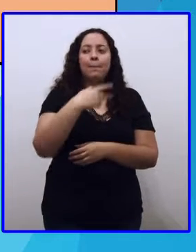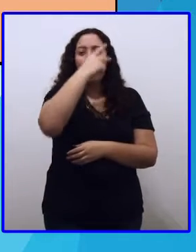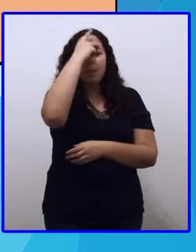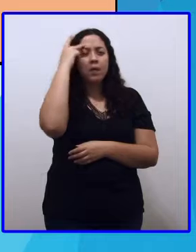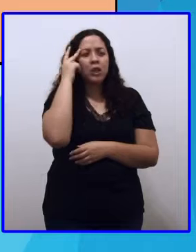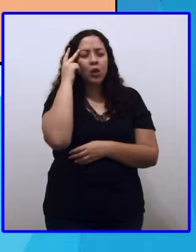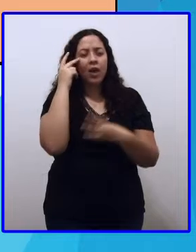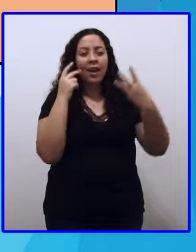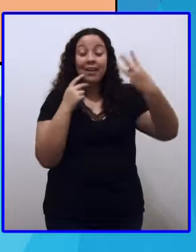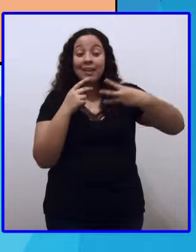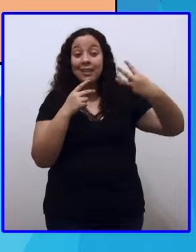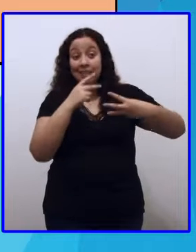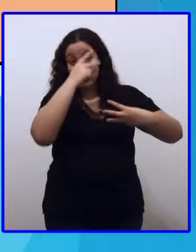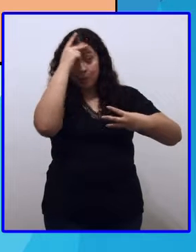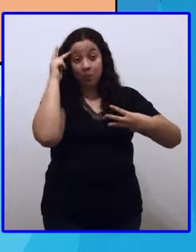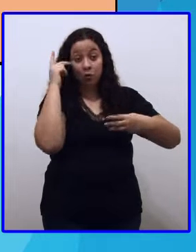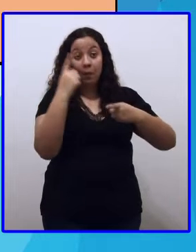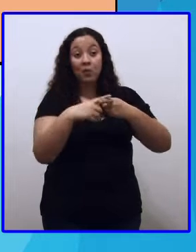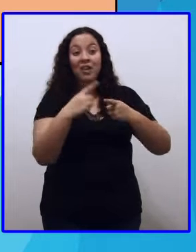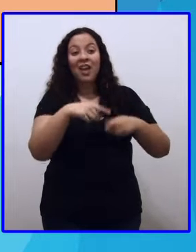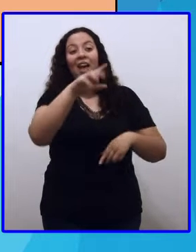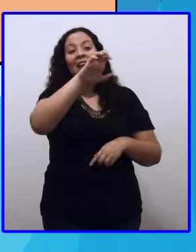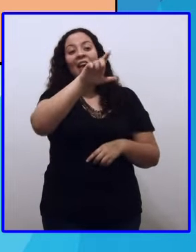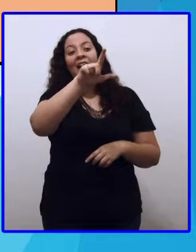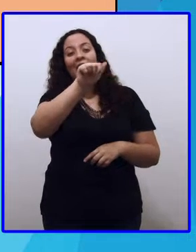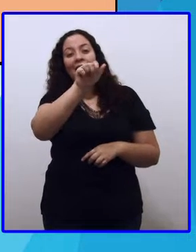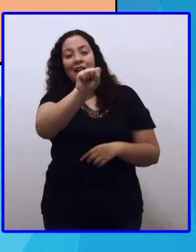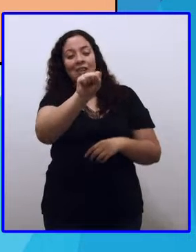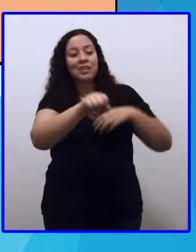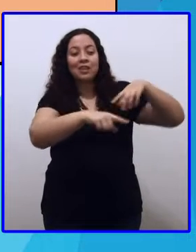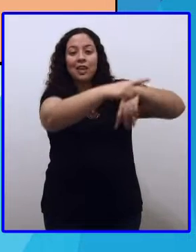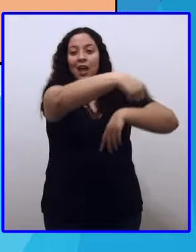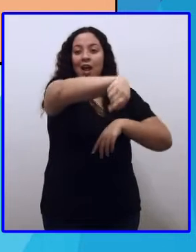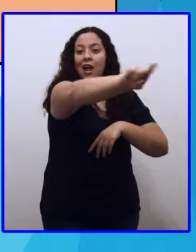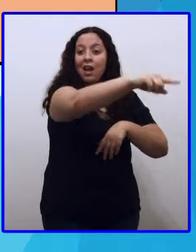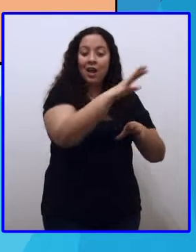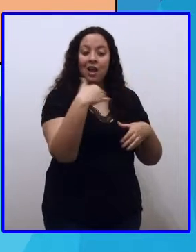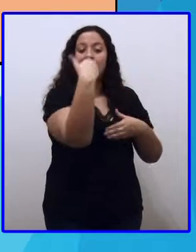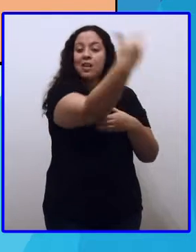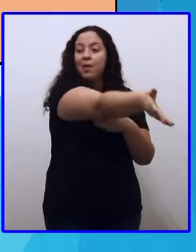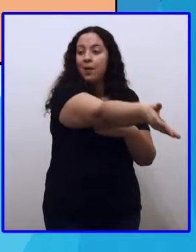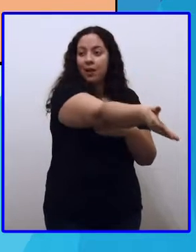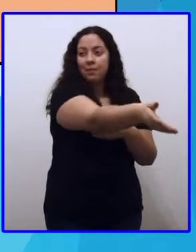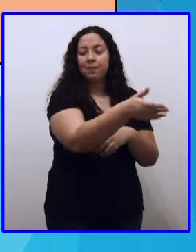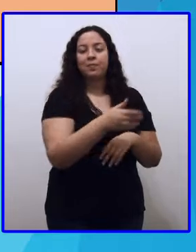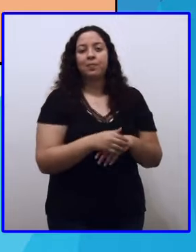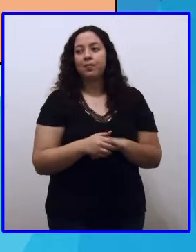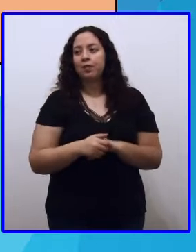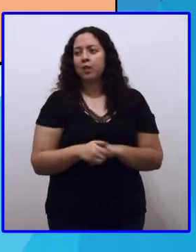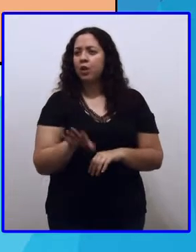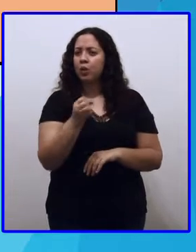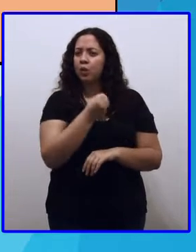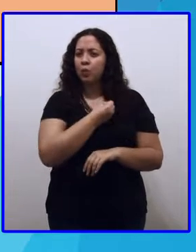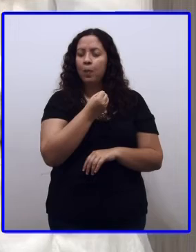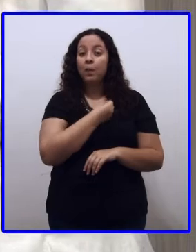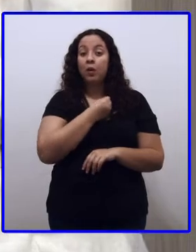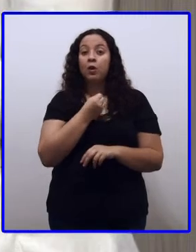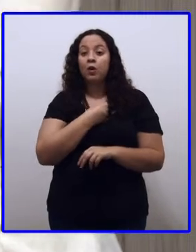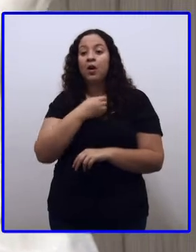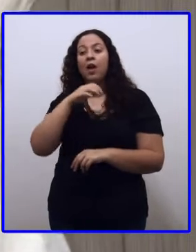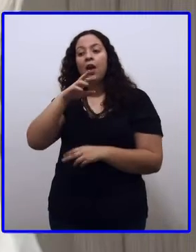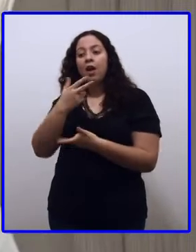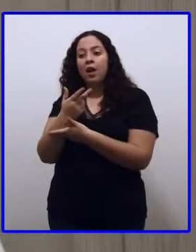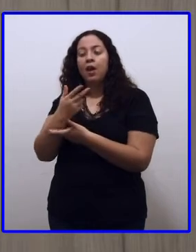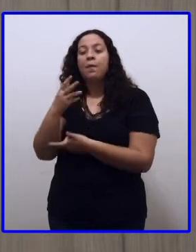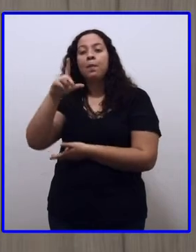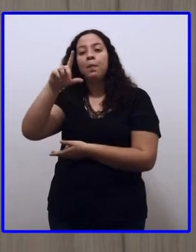é elas. Então, é a terceira pessoa. Do plural, porque é elas. Sim. Agora, é sua vez, Pro Natália.